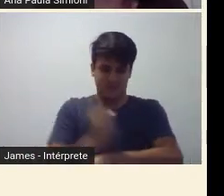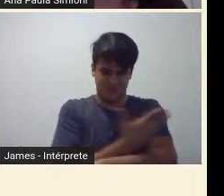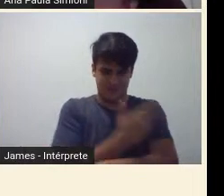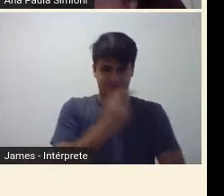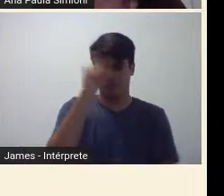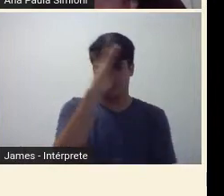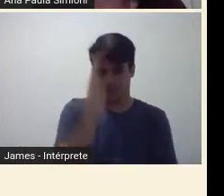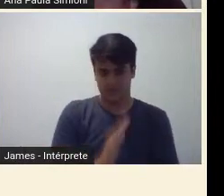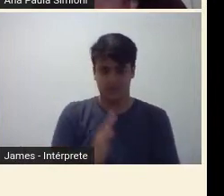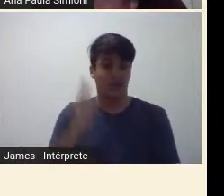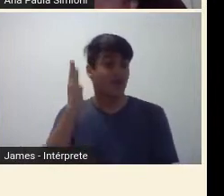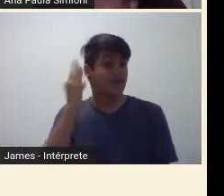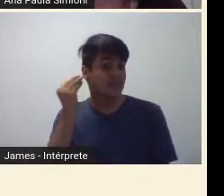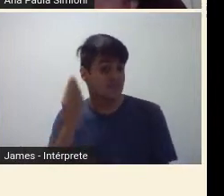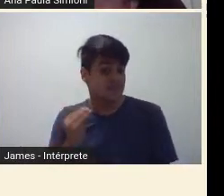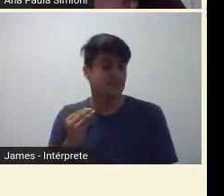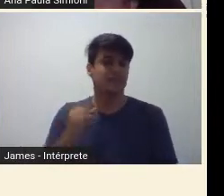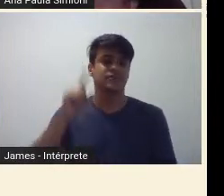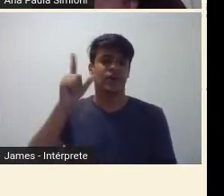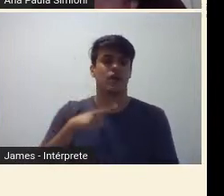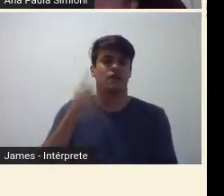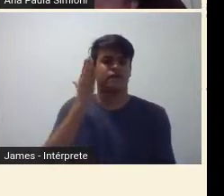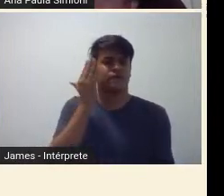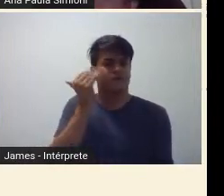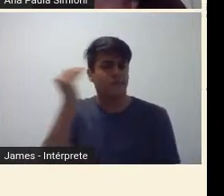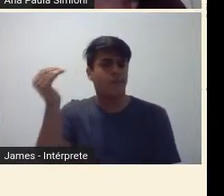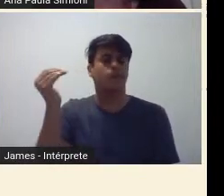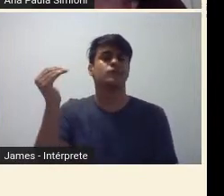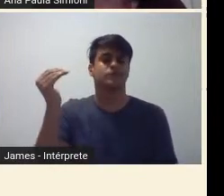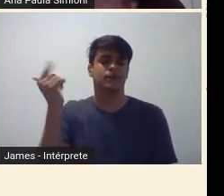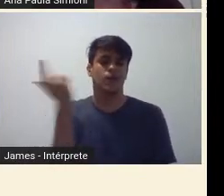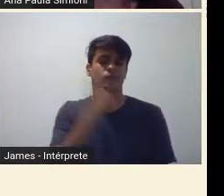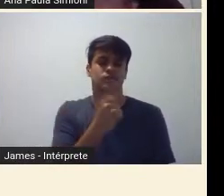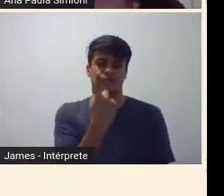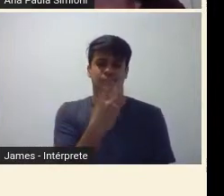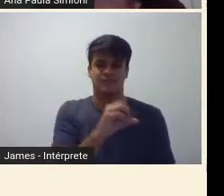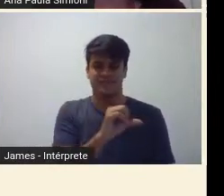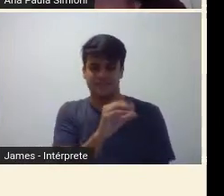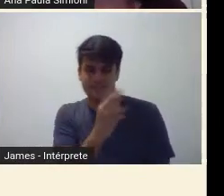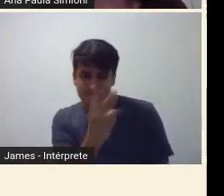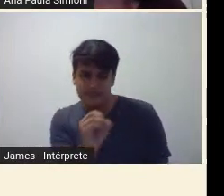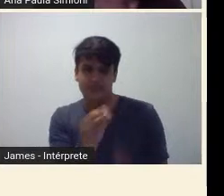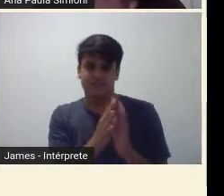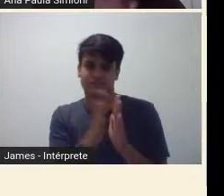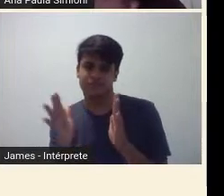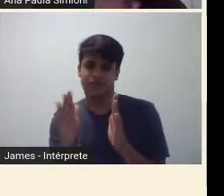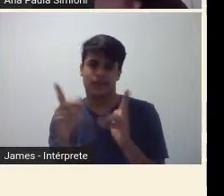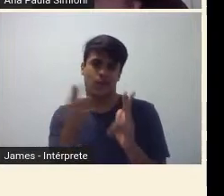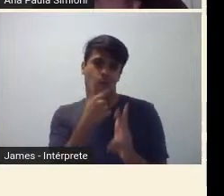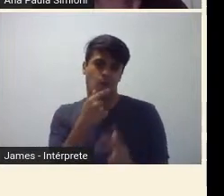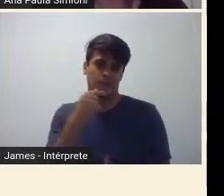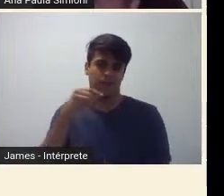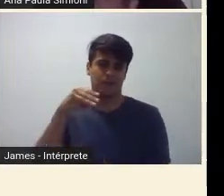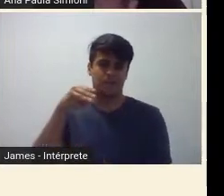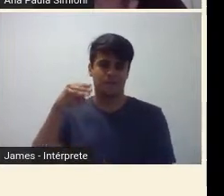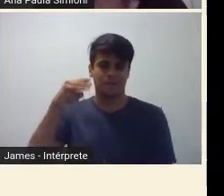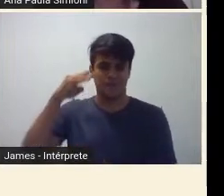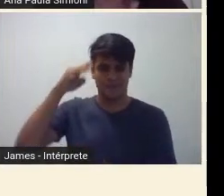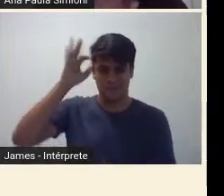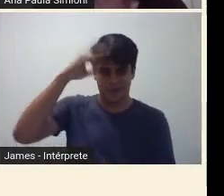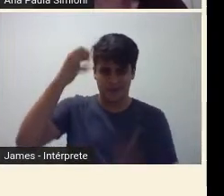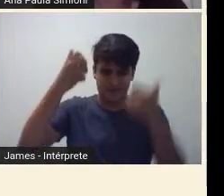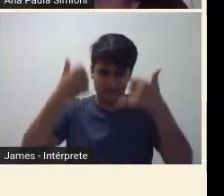considerados pelo Mário, como já bem contou o Fred, como os anos hercúleos, né, do modernismo brasileiro, e esse